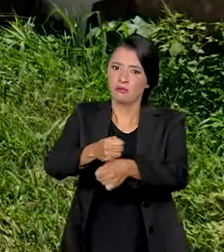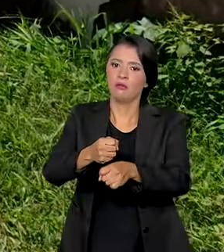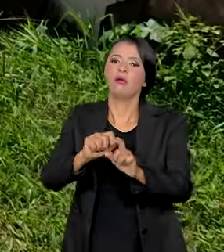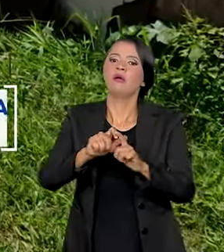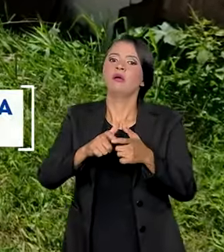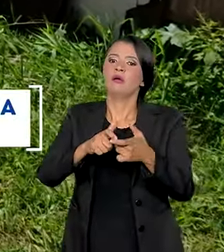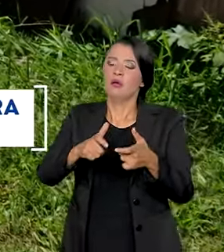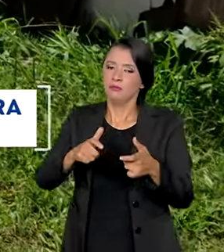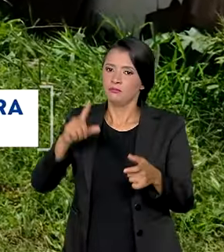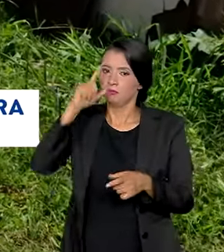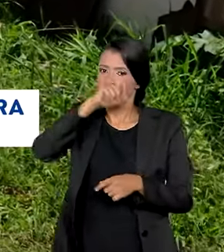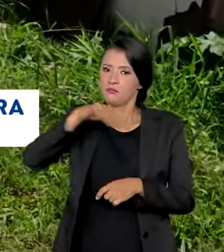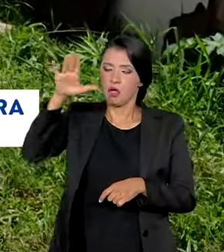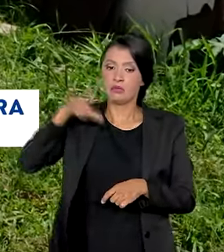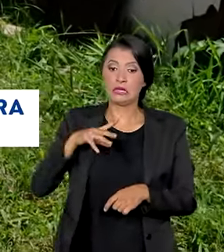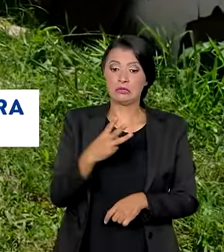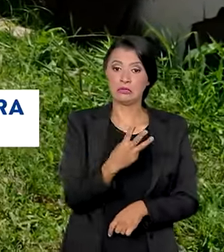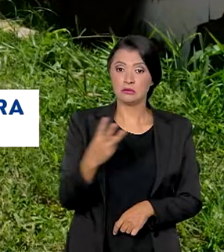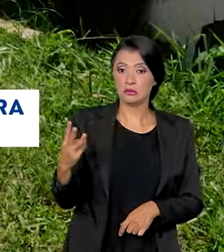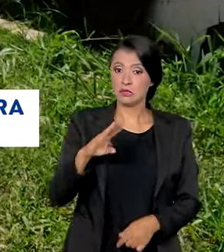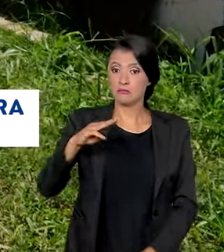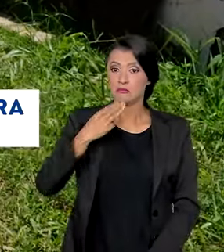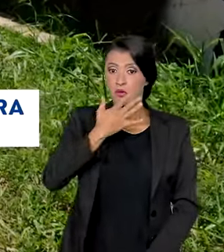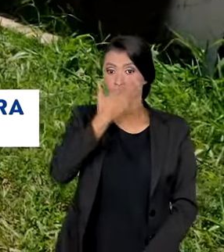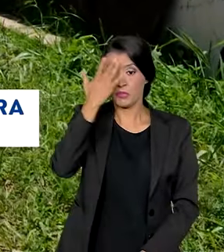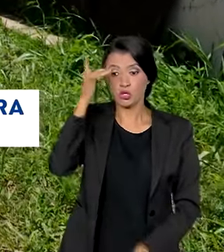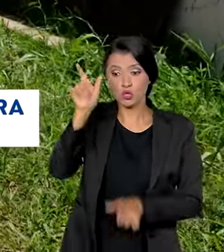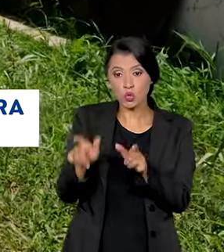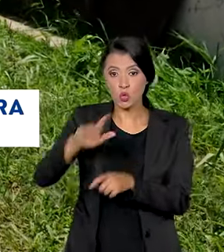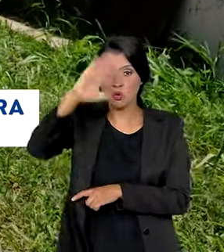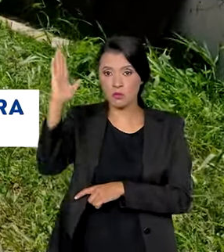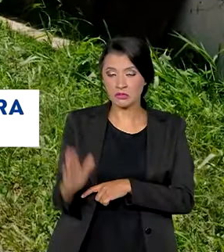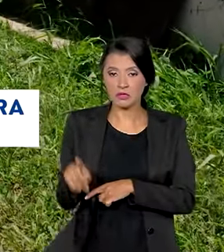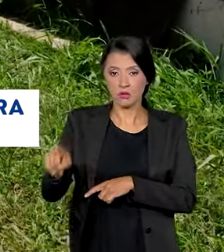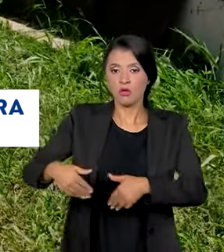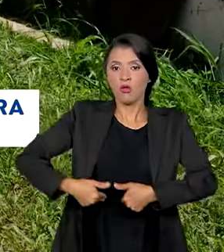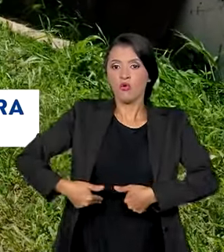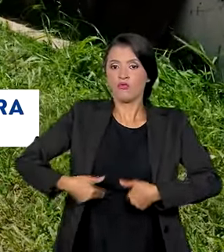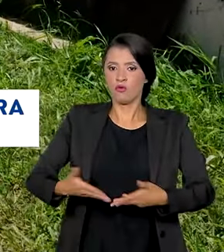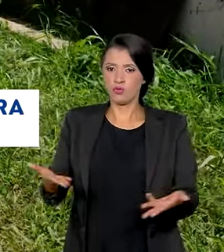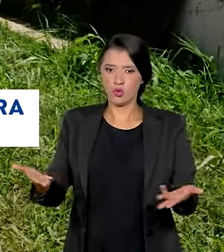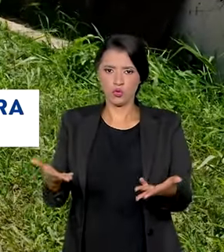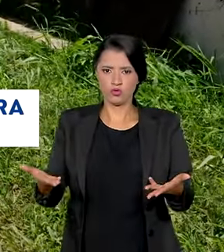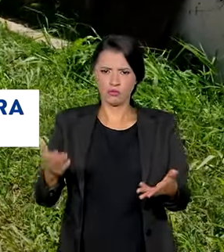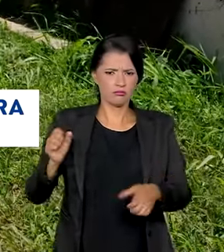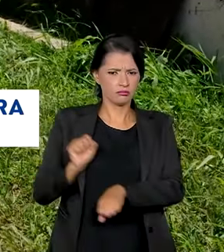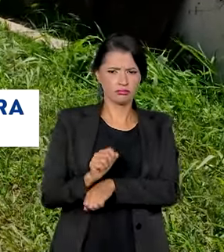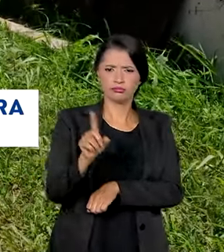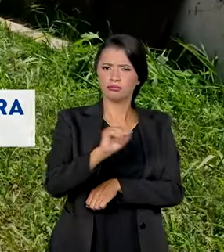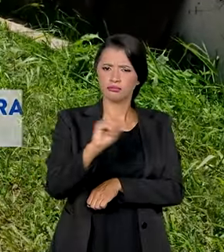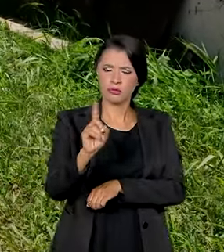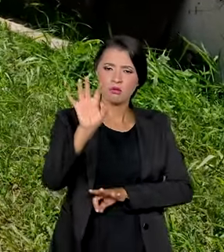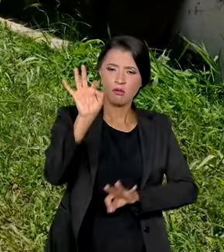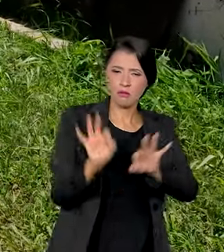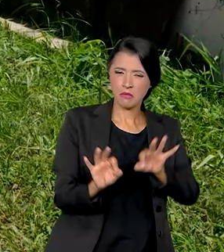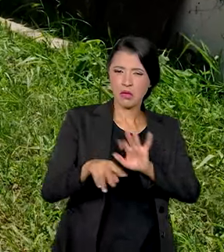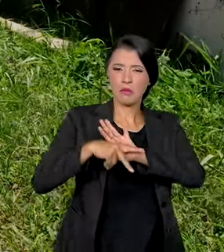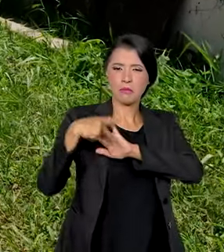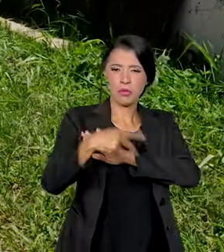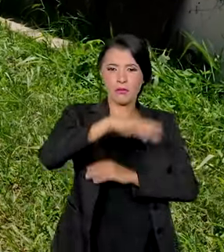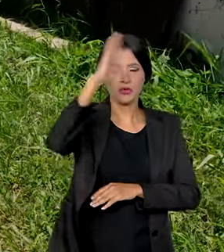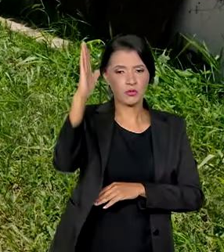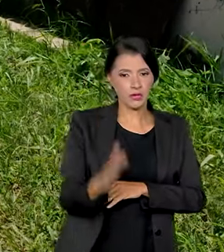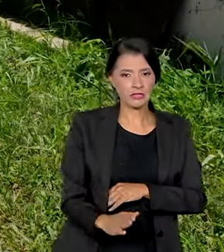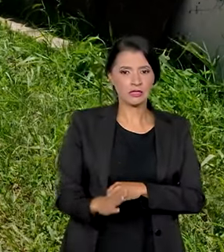maior. É tirar 33 milhões de brasileiros do mapa da fome. Mas não para por aí. Os planos do